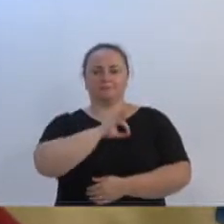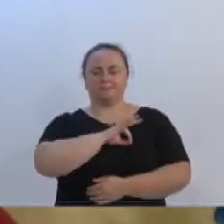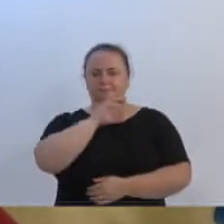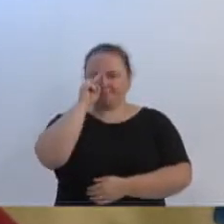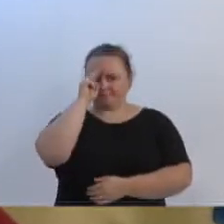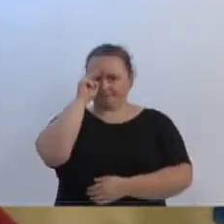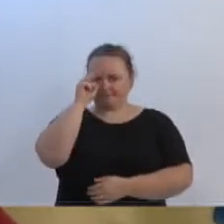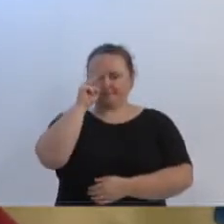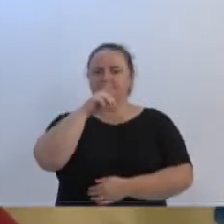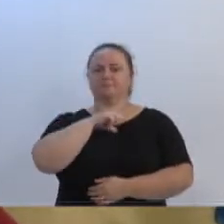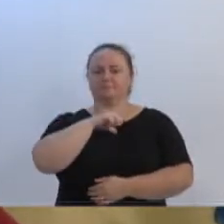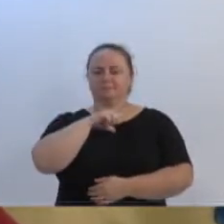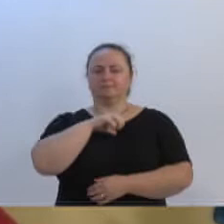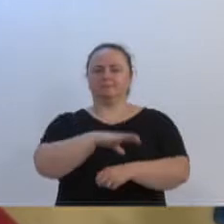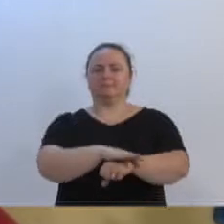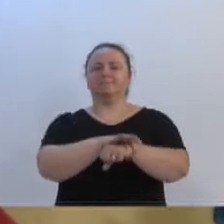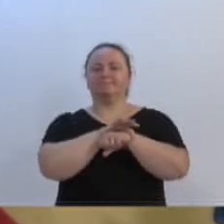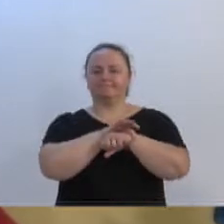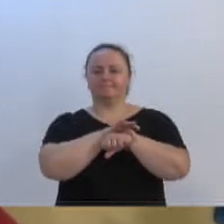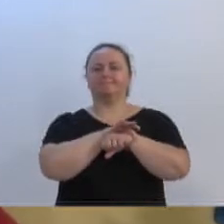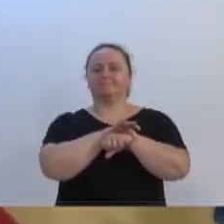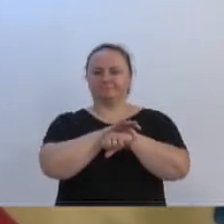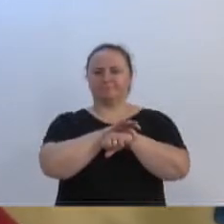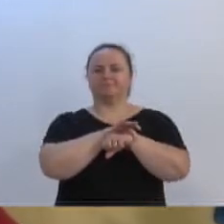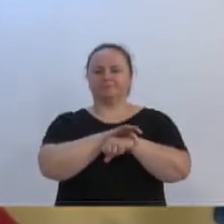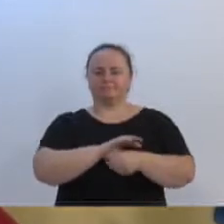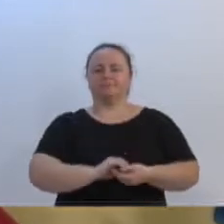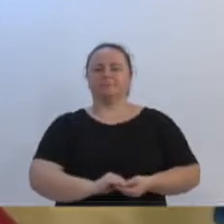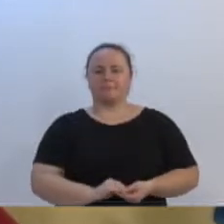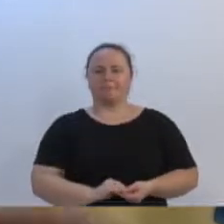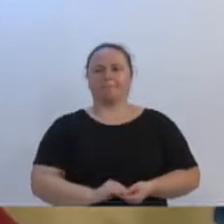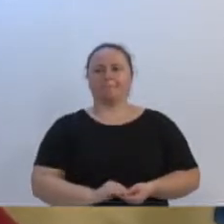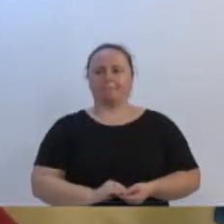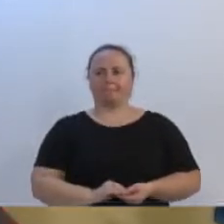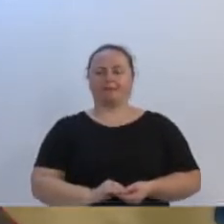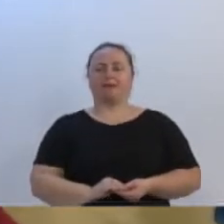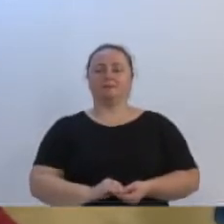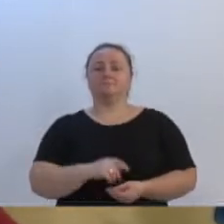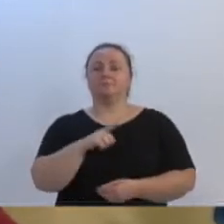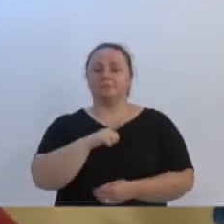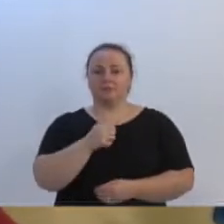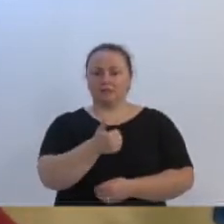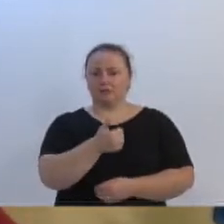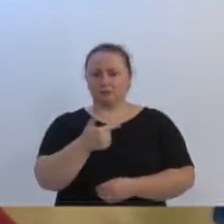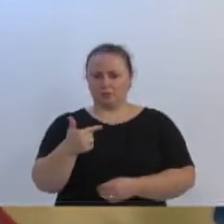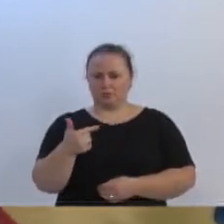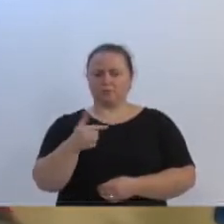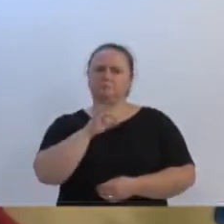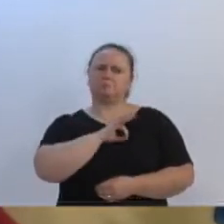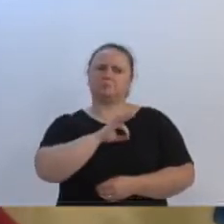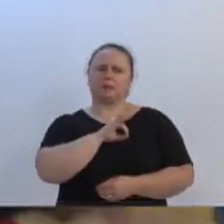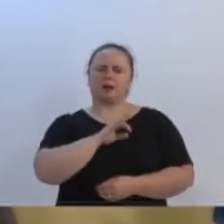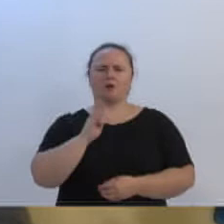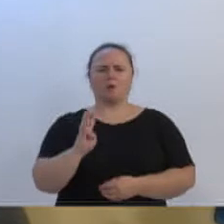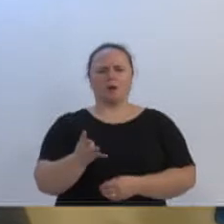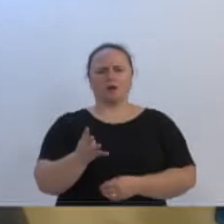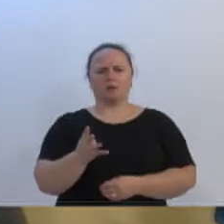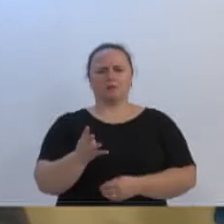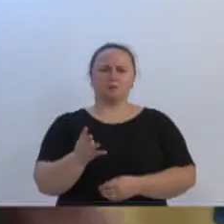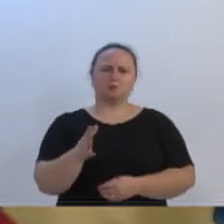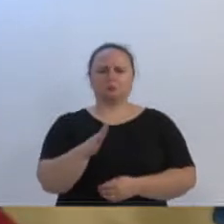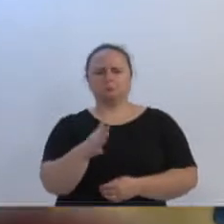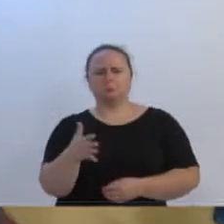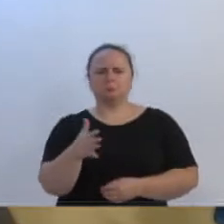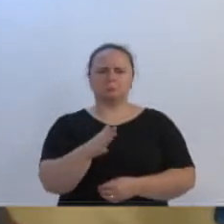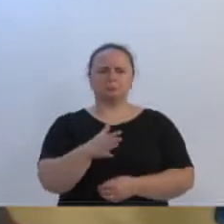militares que trabalham na segurança dela, certo? Com ela. 12 policiais militares a 4 mil cada um, dá 50 mil